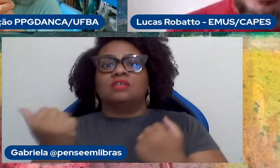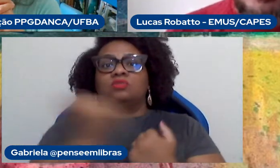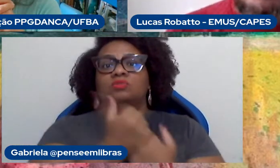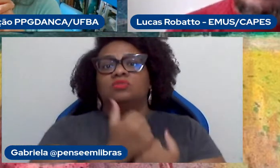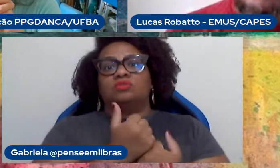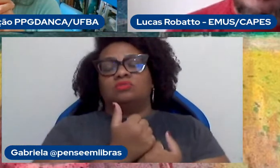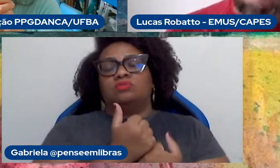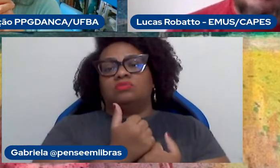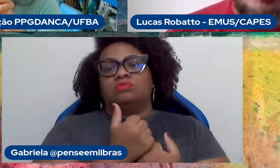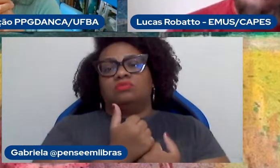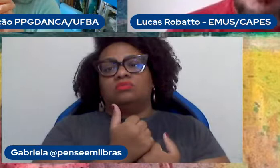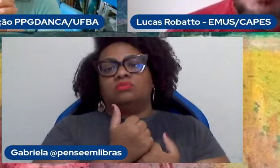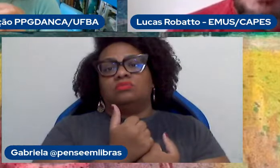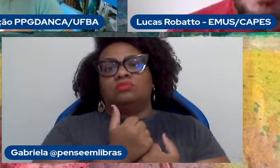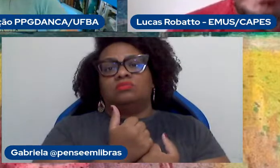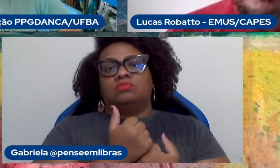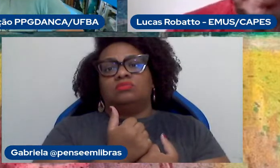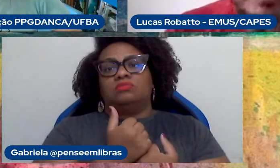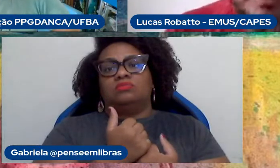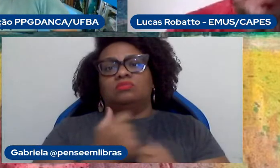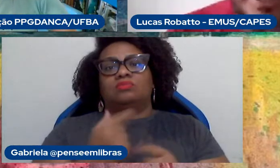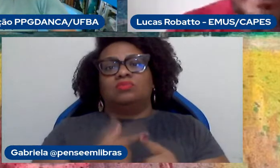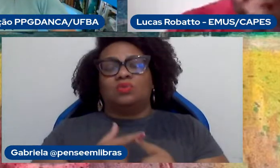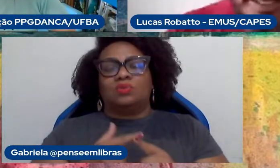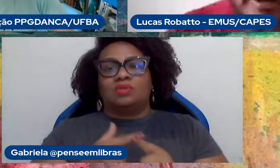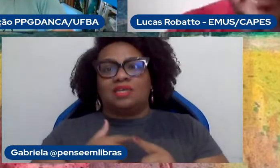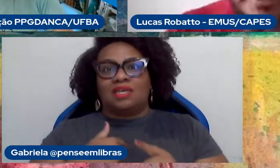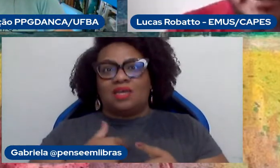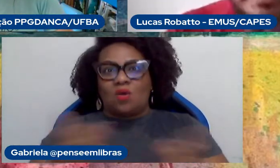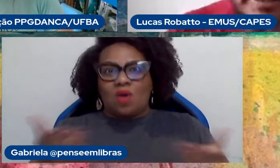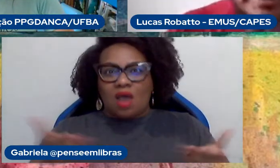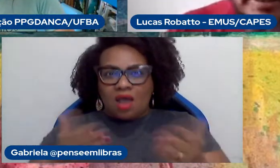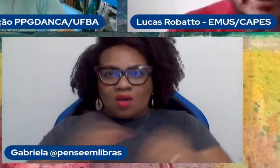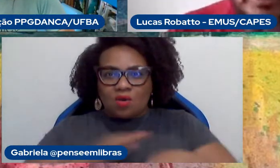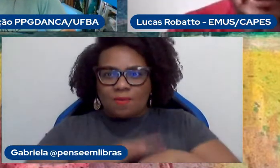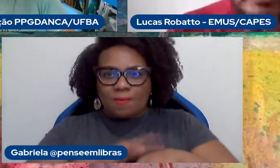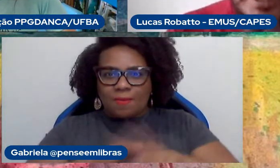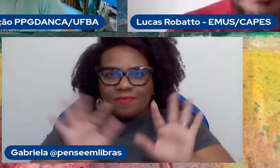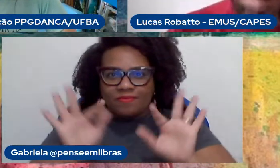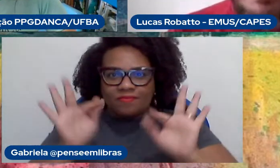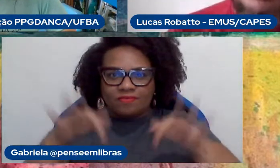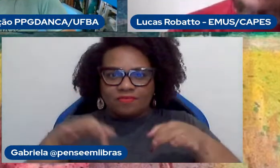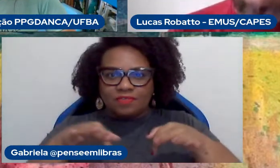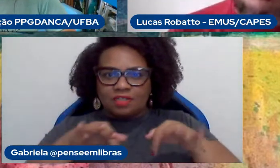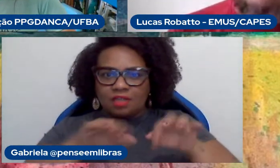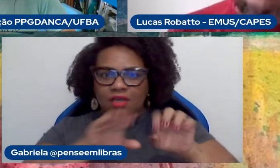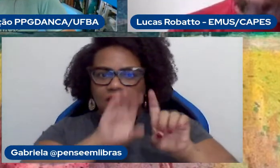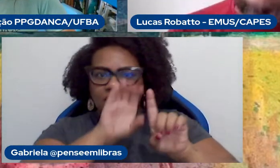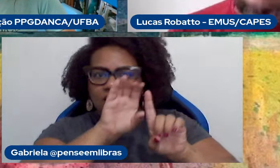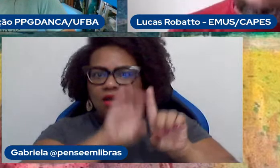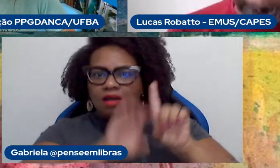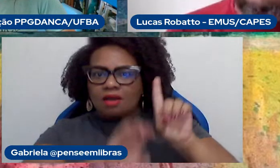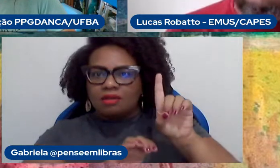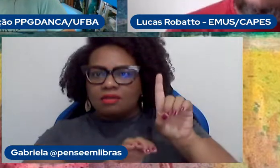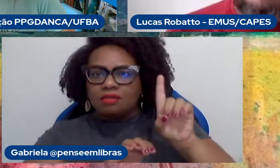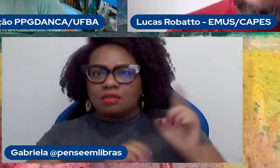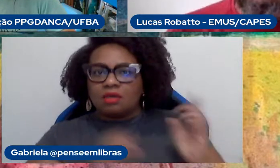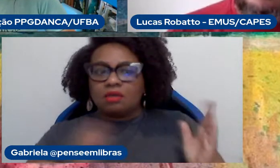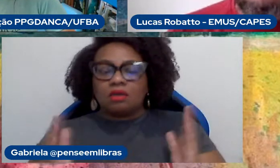calendário tradicional, esse momento agora, final desse, do ano da avaliação, é o momento em que